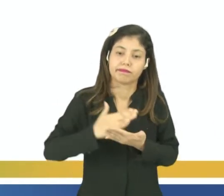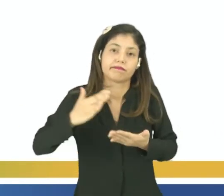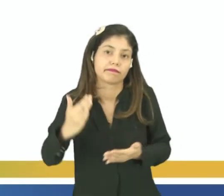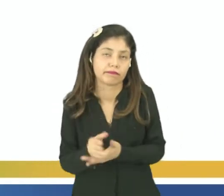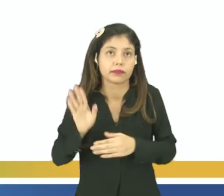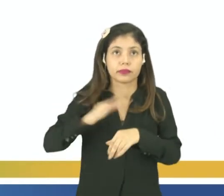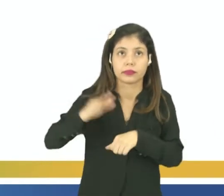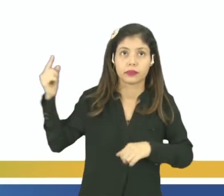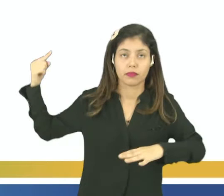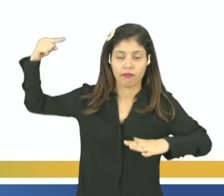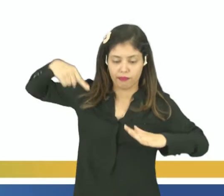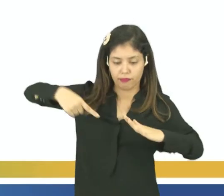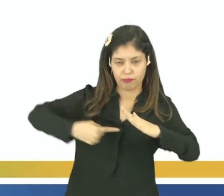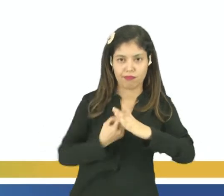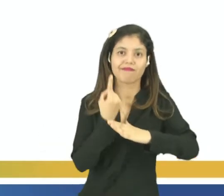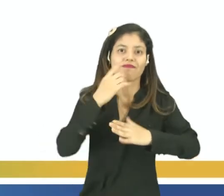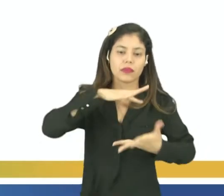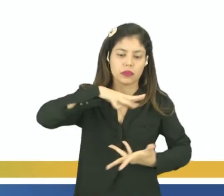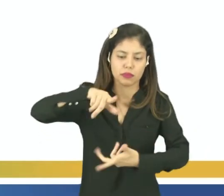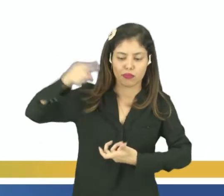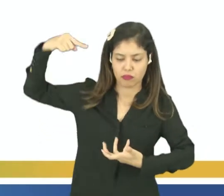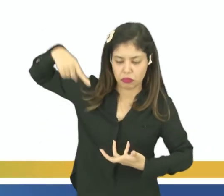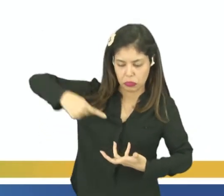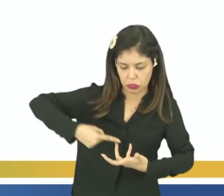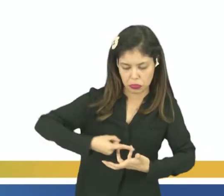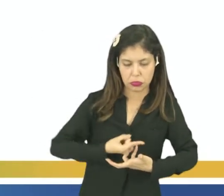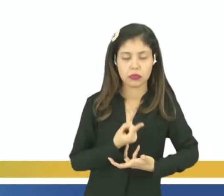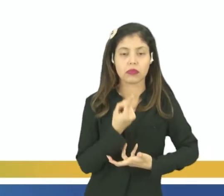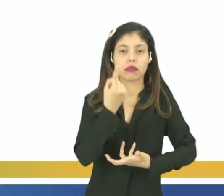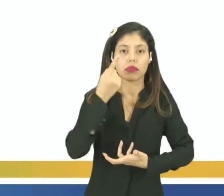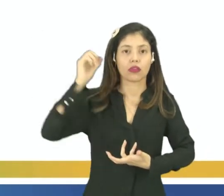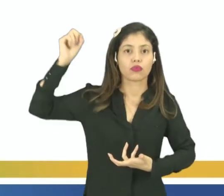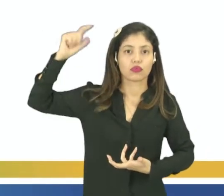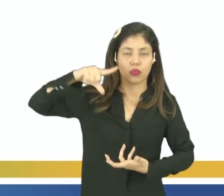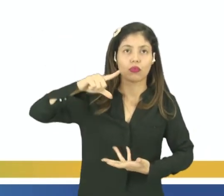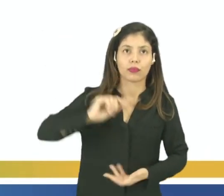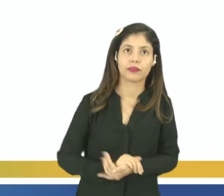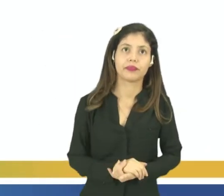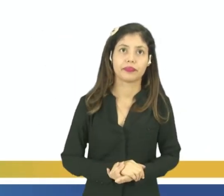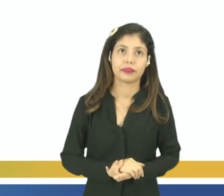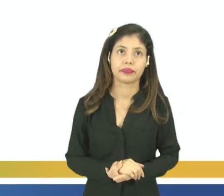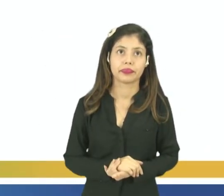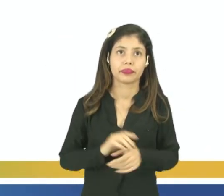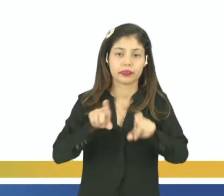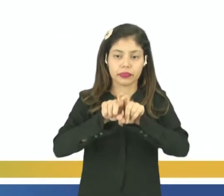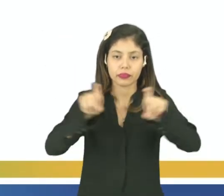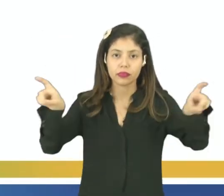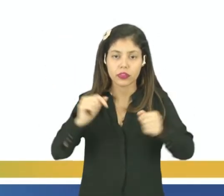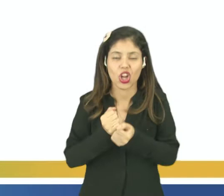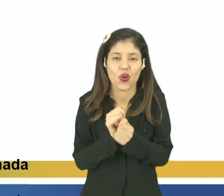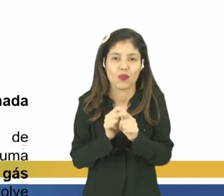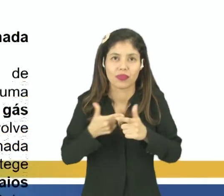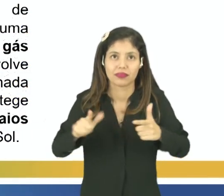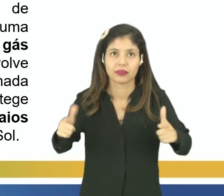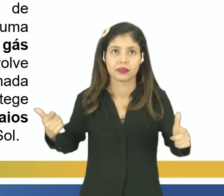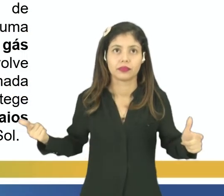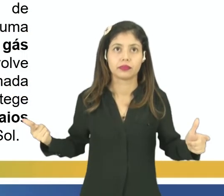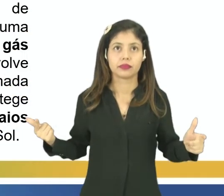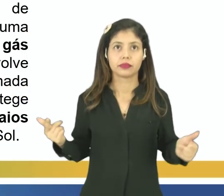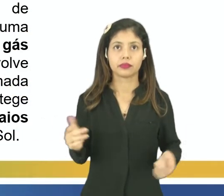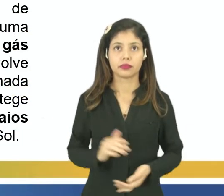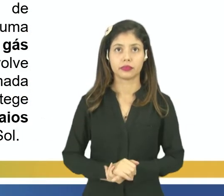solares do que o necessário, tá? Porque essa faixa que deveria passar, ela vai aumentar bastante.